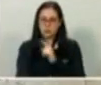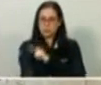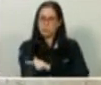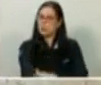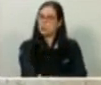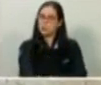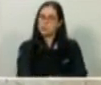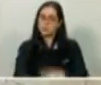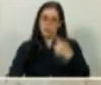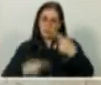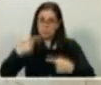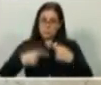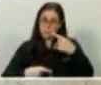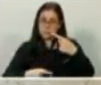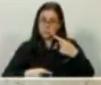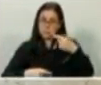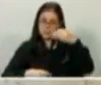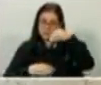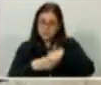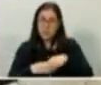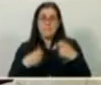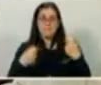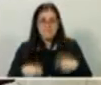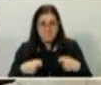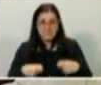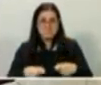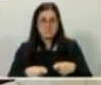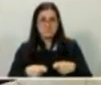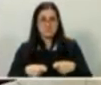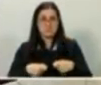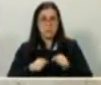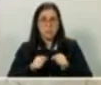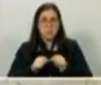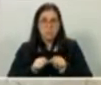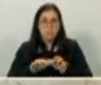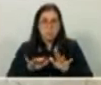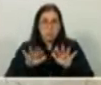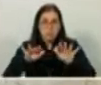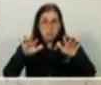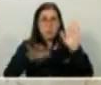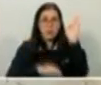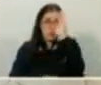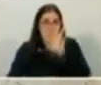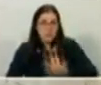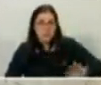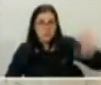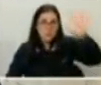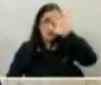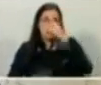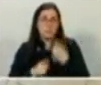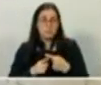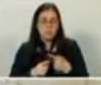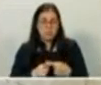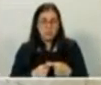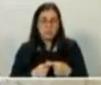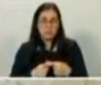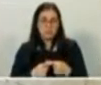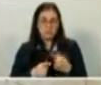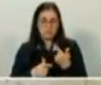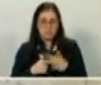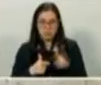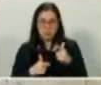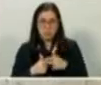que ter cada vez mais no nosso Brasil. O que está matando o Brasil foi essa crise